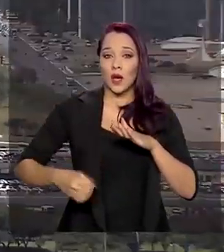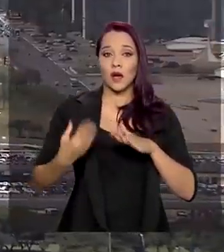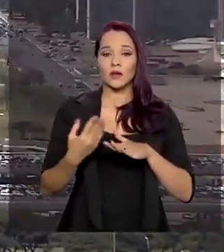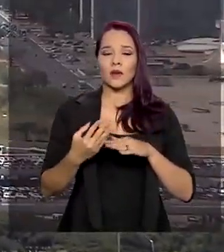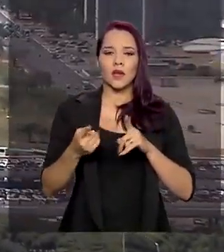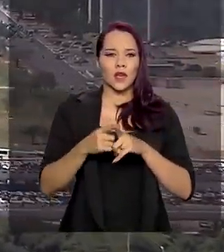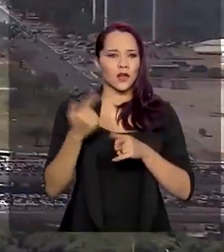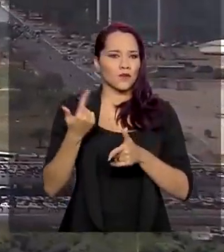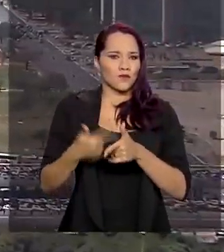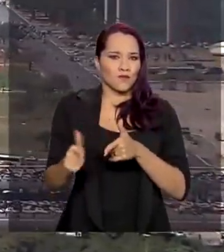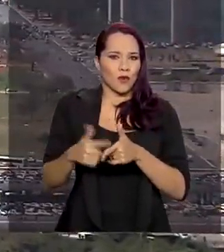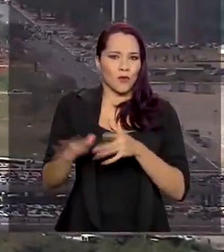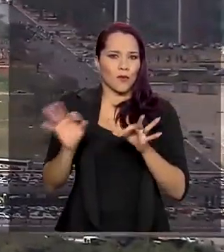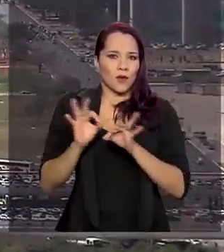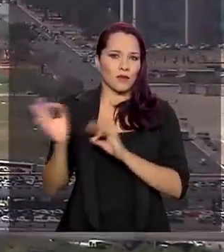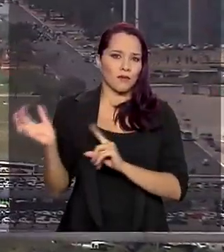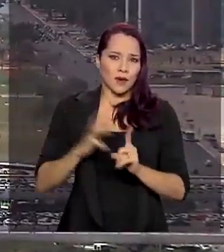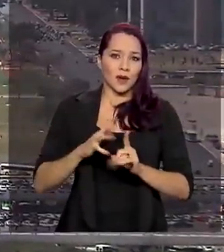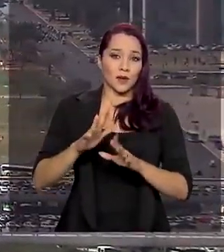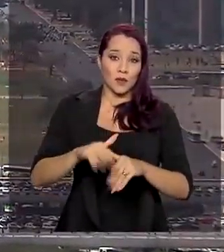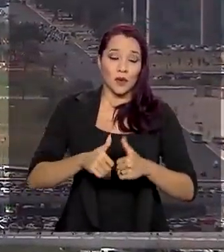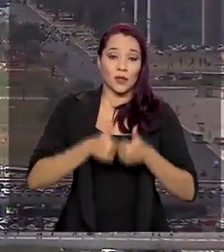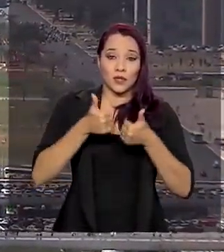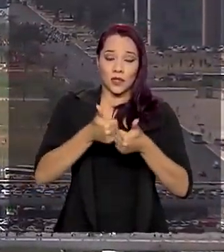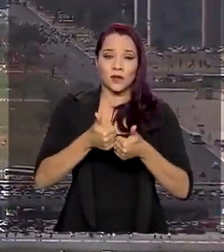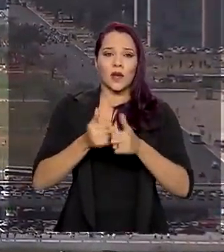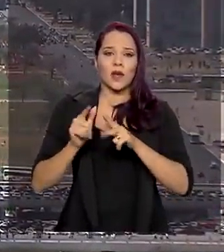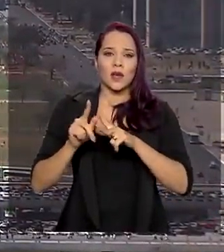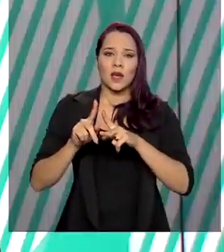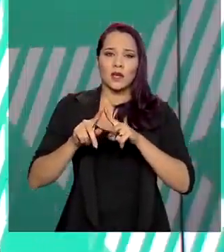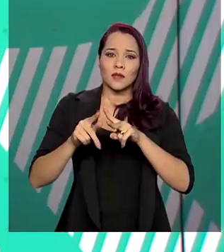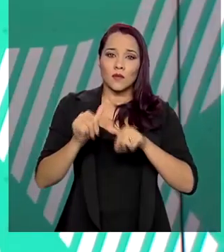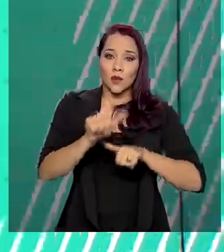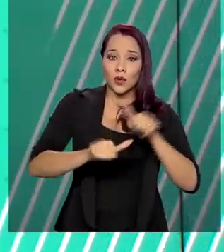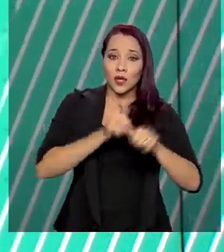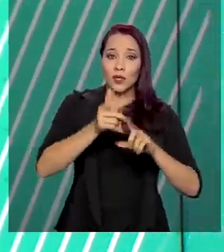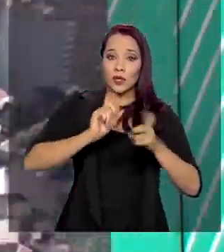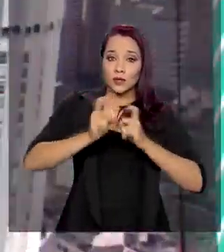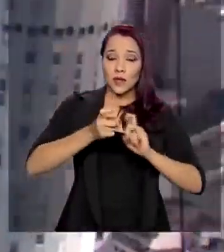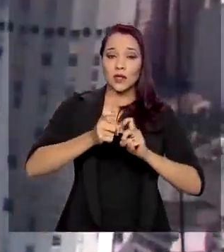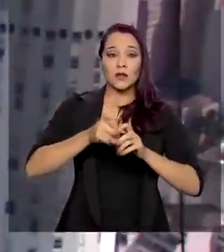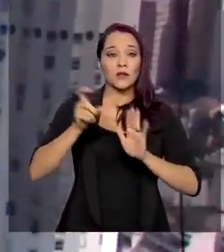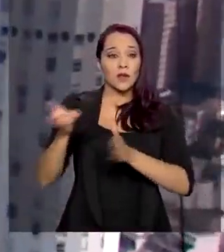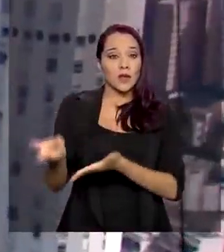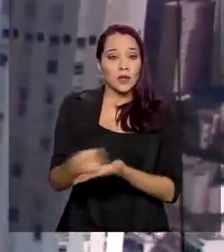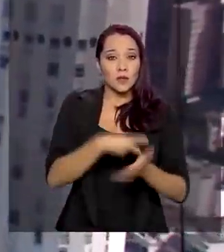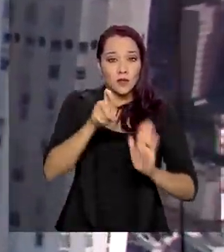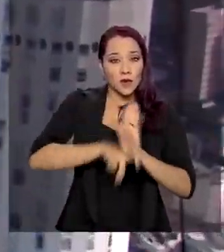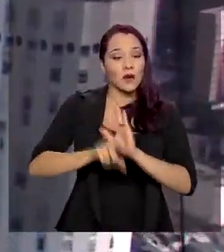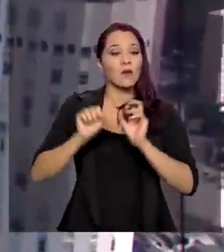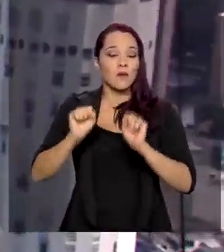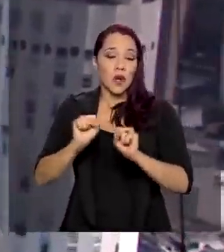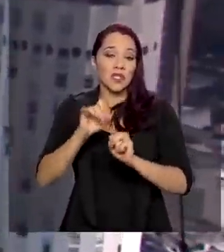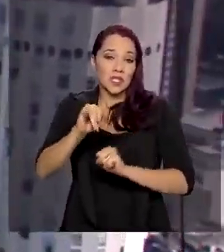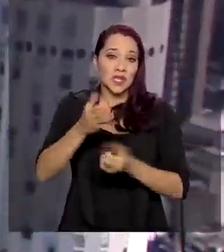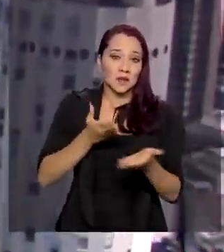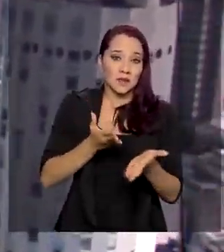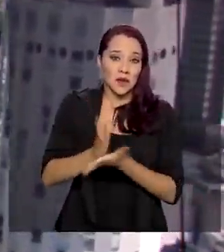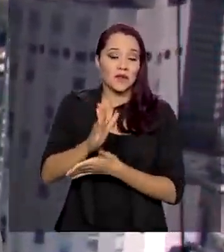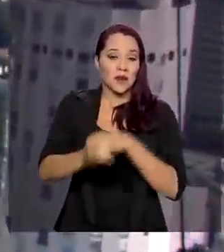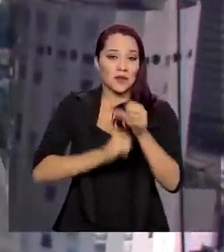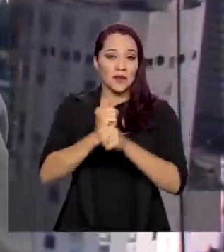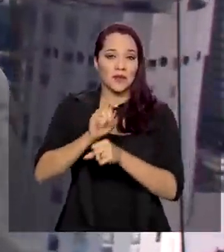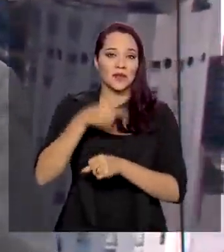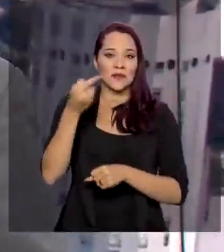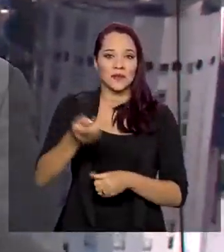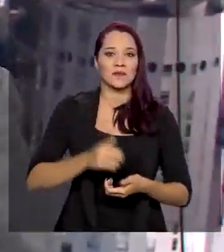e não leva em conta o impacto positivo que as reformas administrativa e tributária podem causar, caso sejam aprovadas